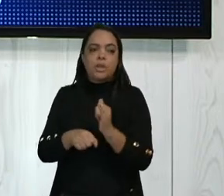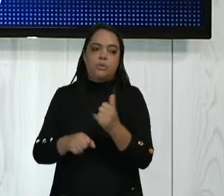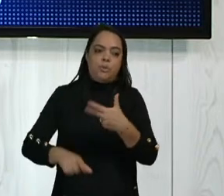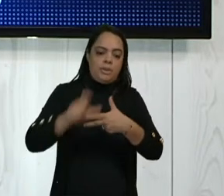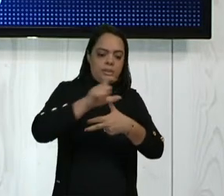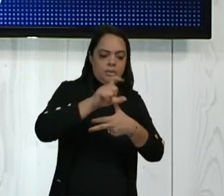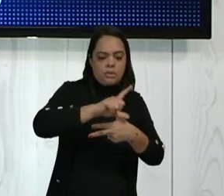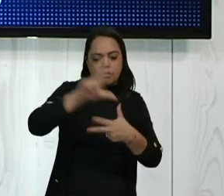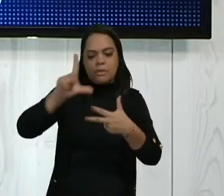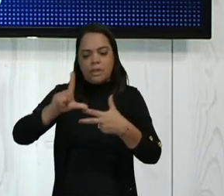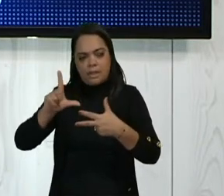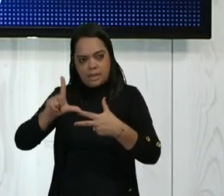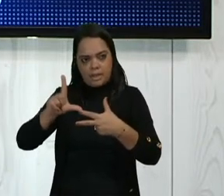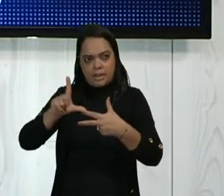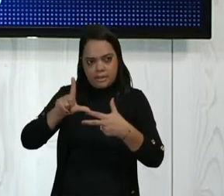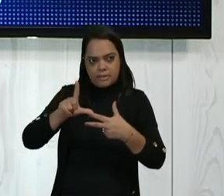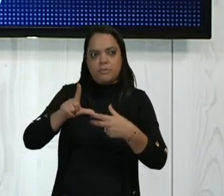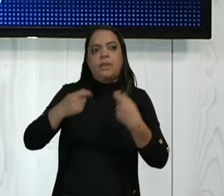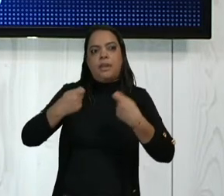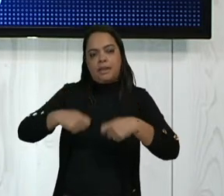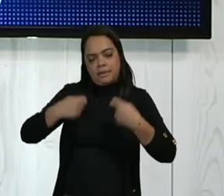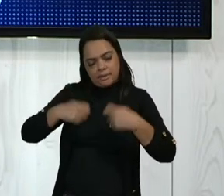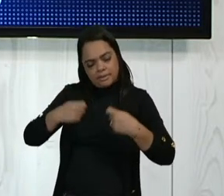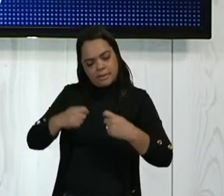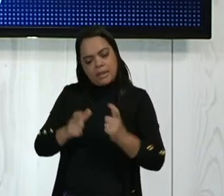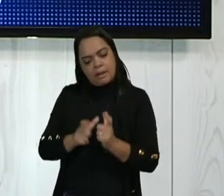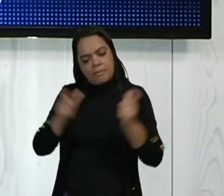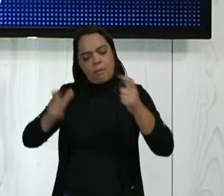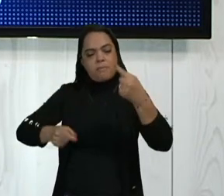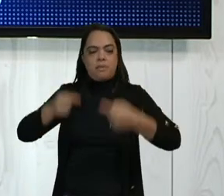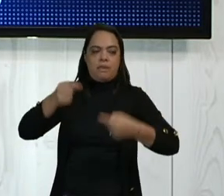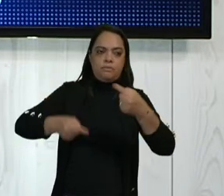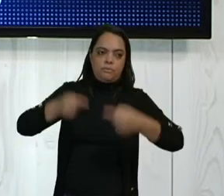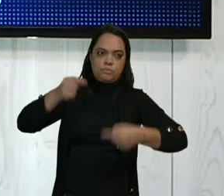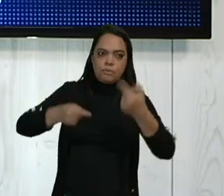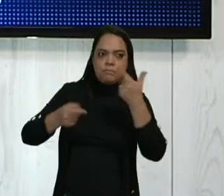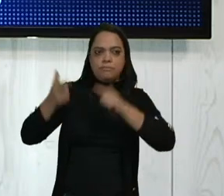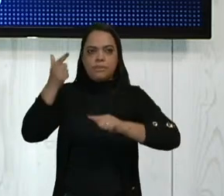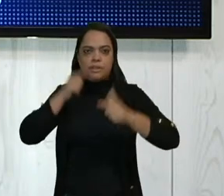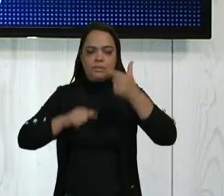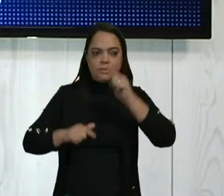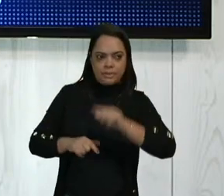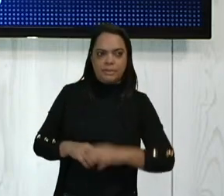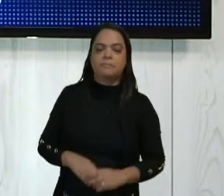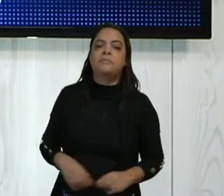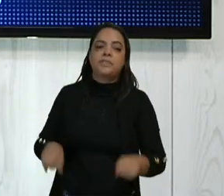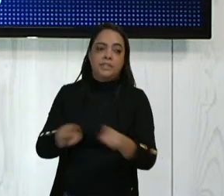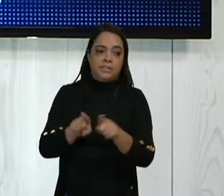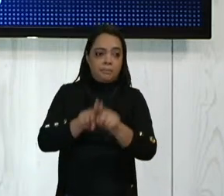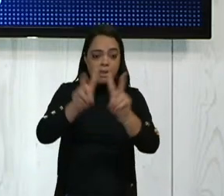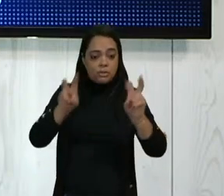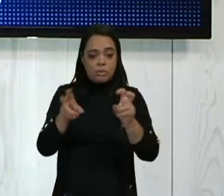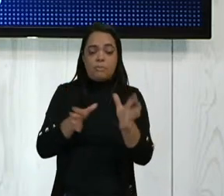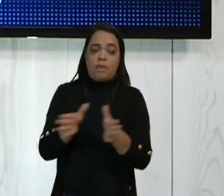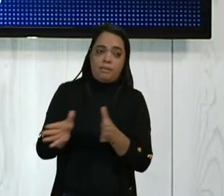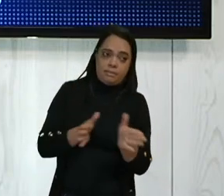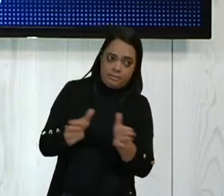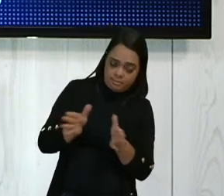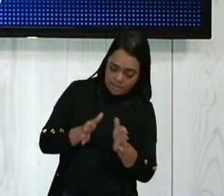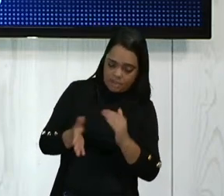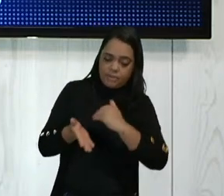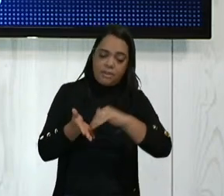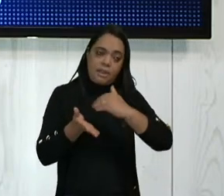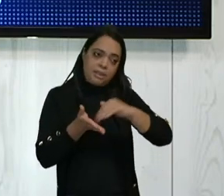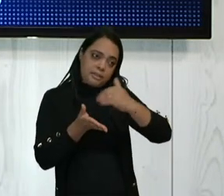executivo e legislativo é necessária para ampliar o debate e as conquistas. E ainda sobre acessibilidade, a